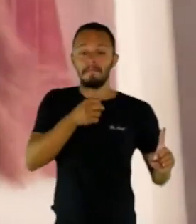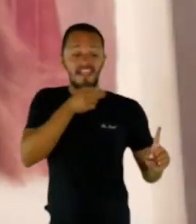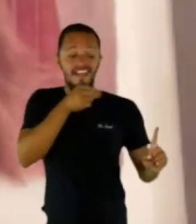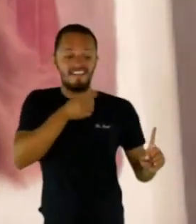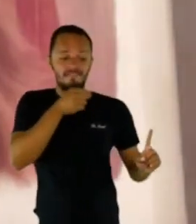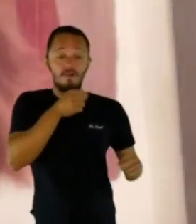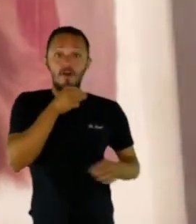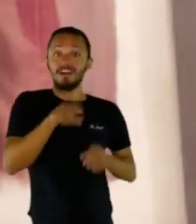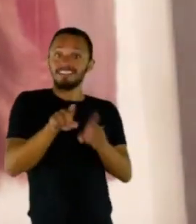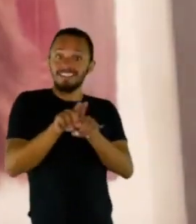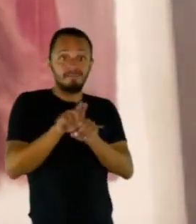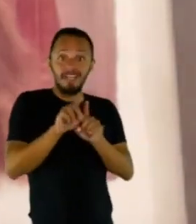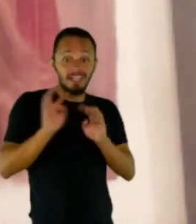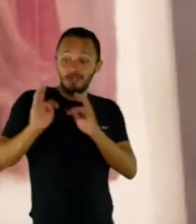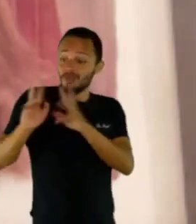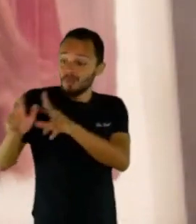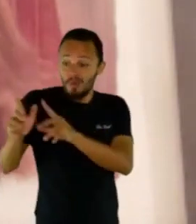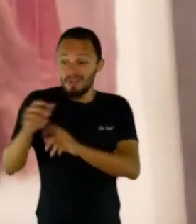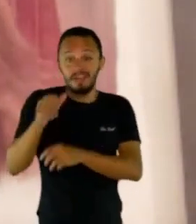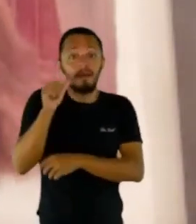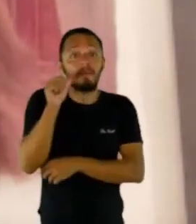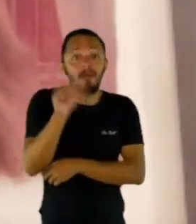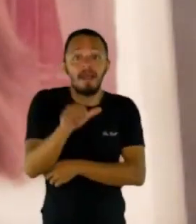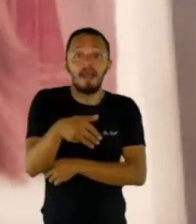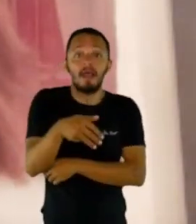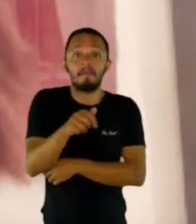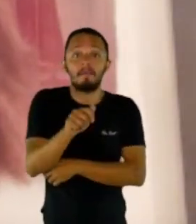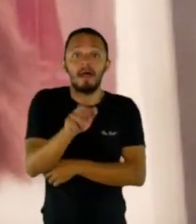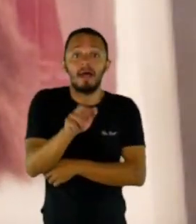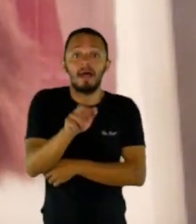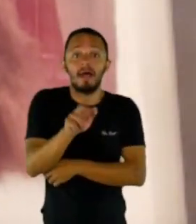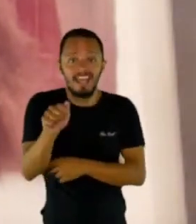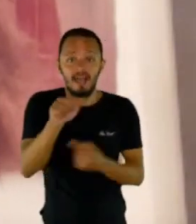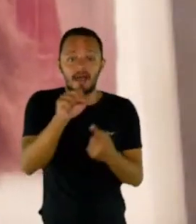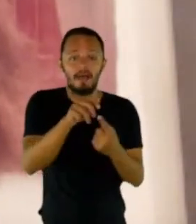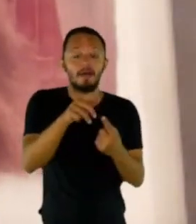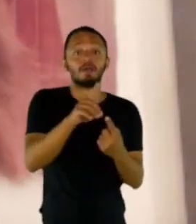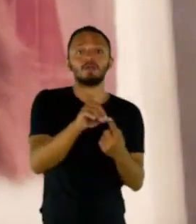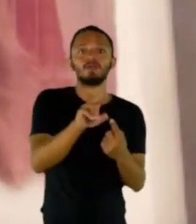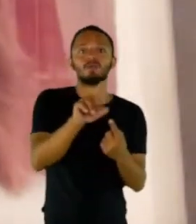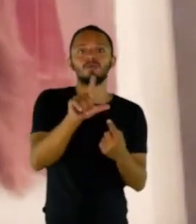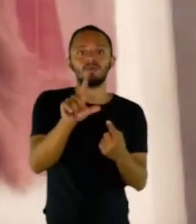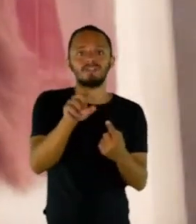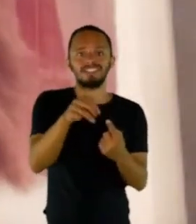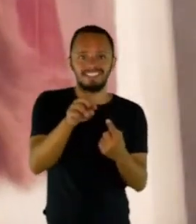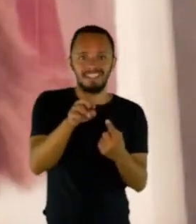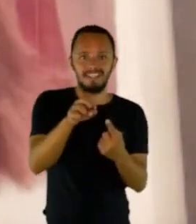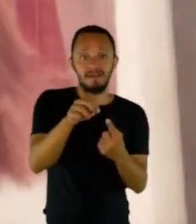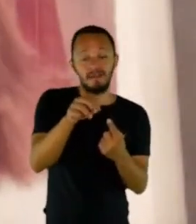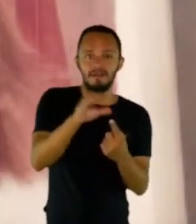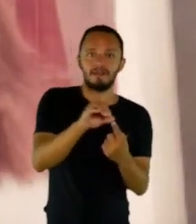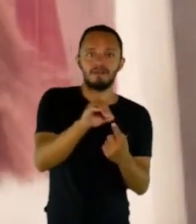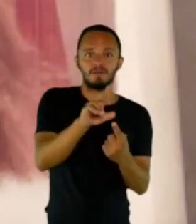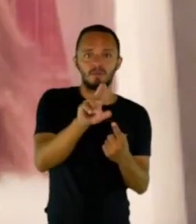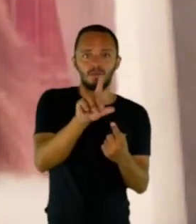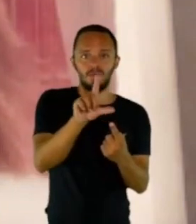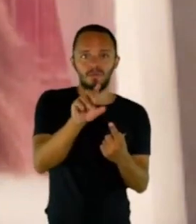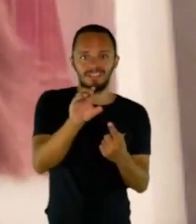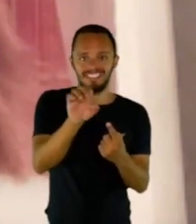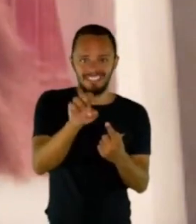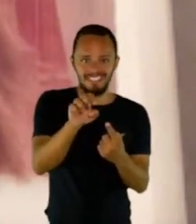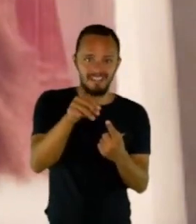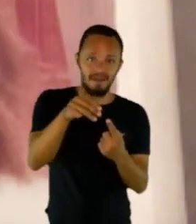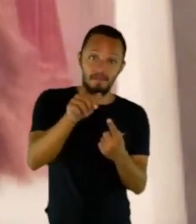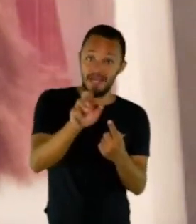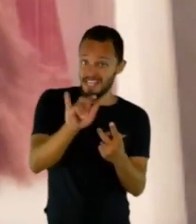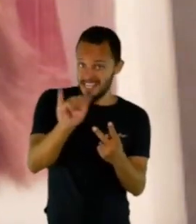fardo. Todas eram Marias, sem exceção. Dulce Maria era minha avó. Além dela, conheci muitas outras.